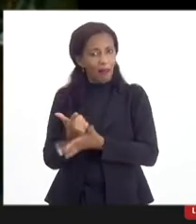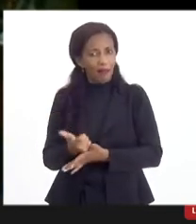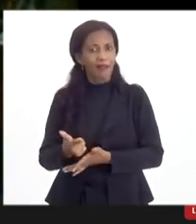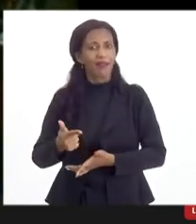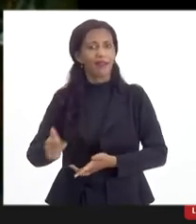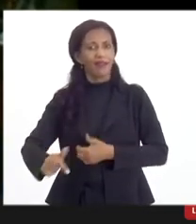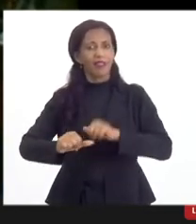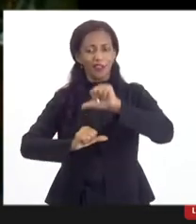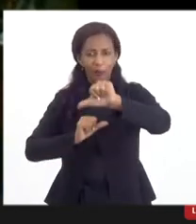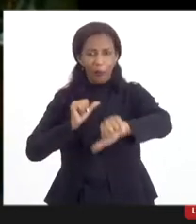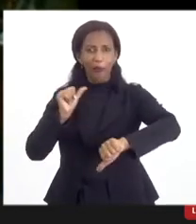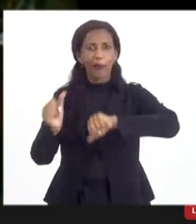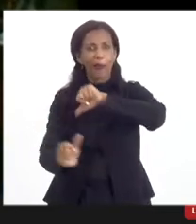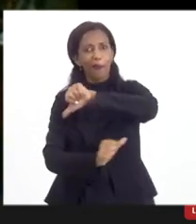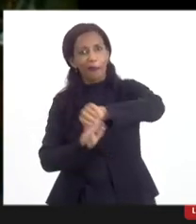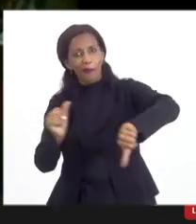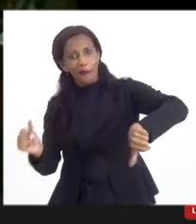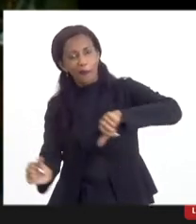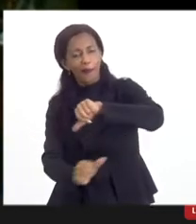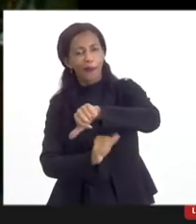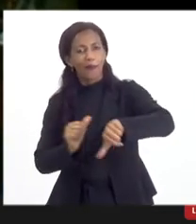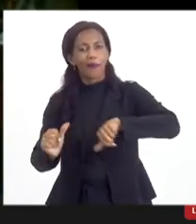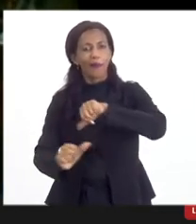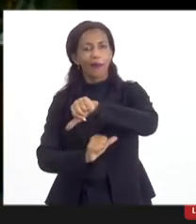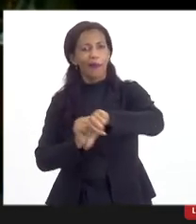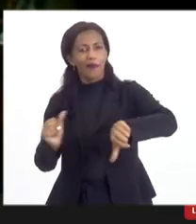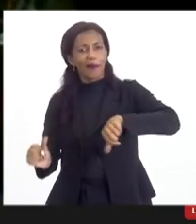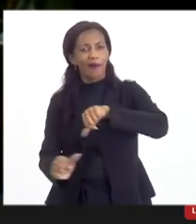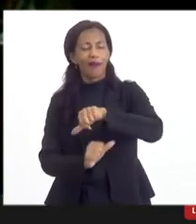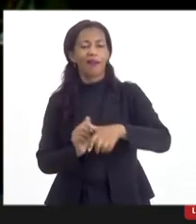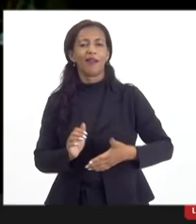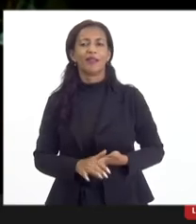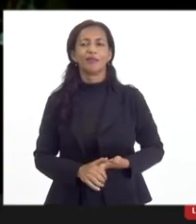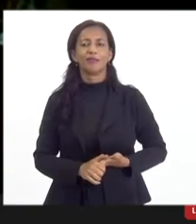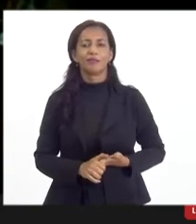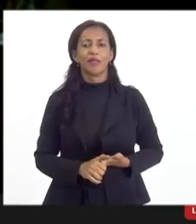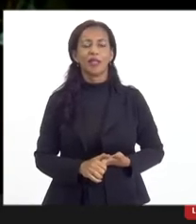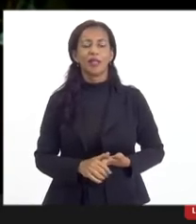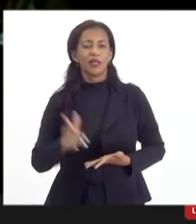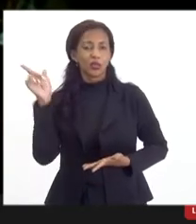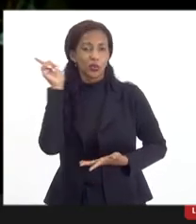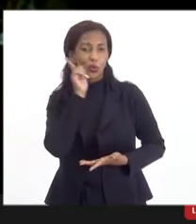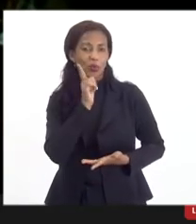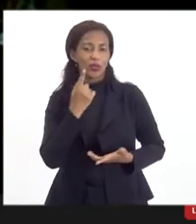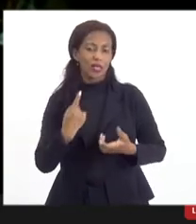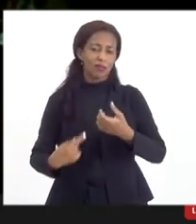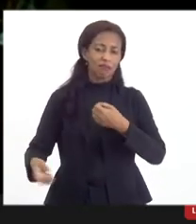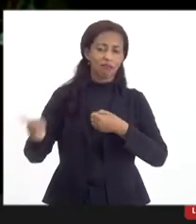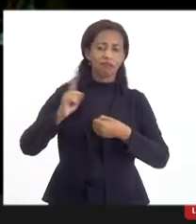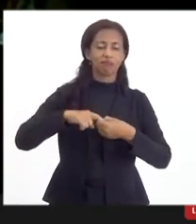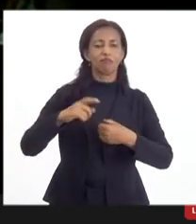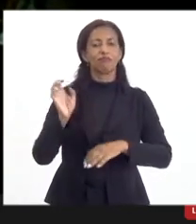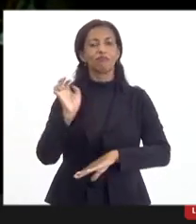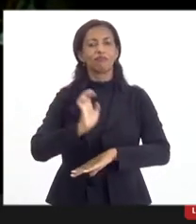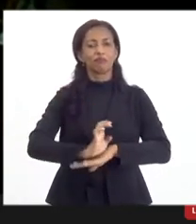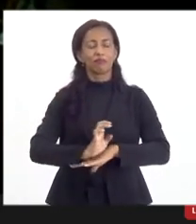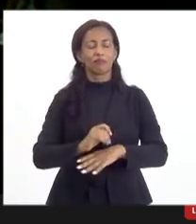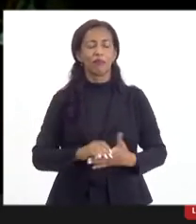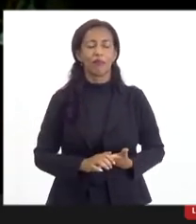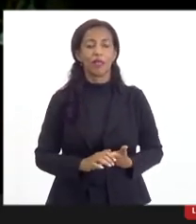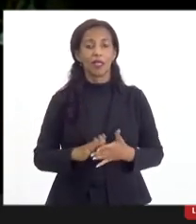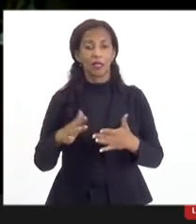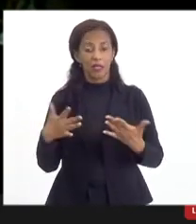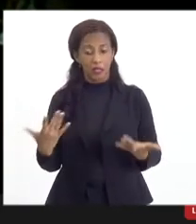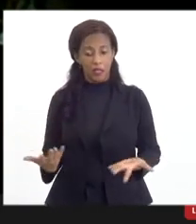assim a gente aumenta todo esse círculo aí de retorno para o Estado, tá? Então, do ponto de vista